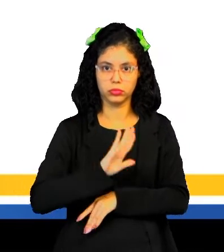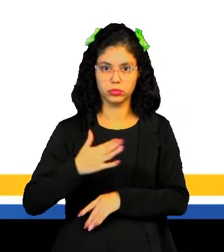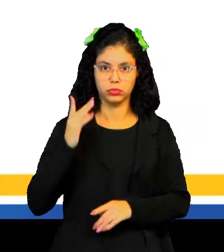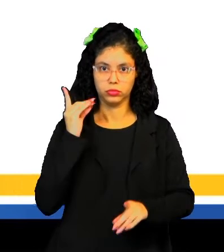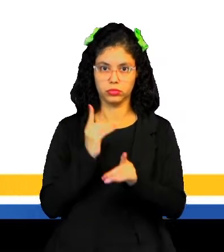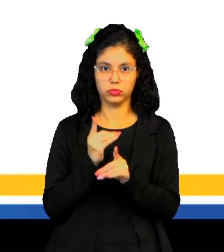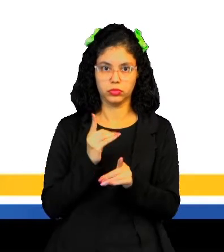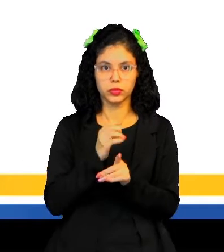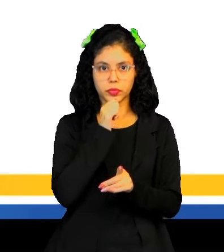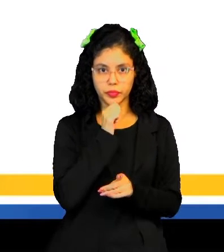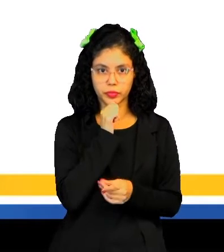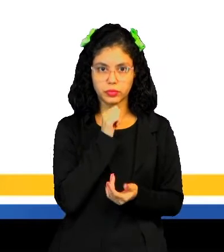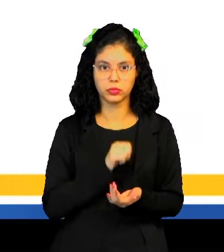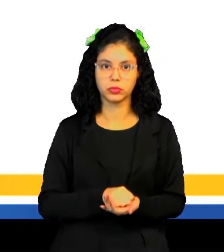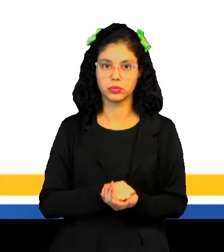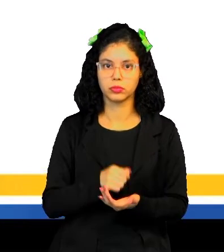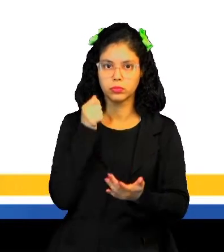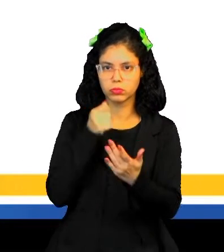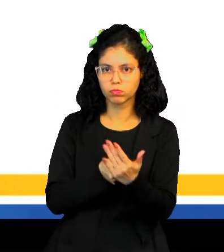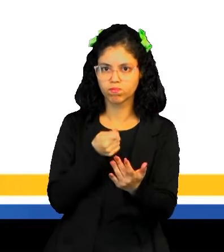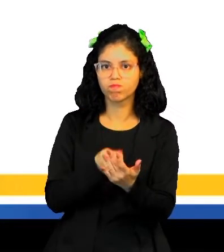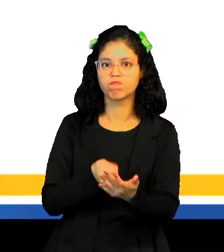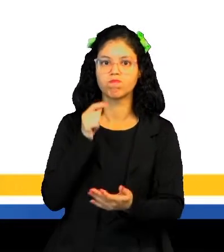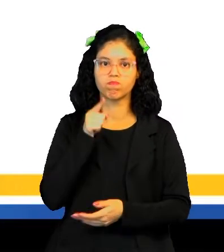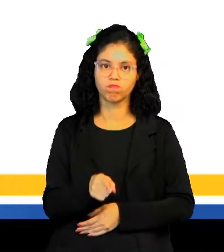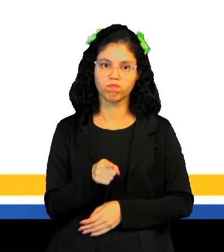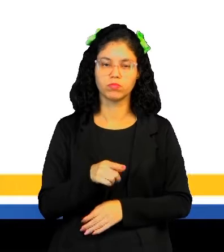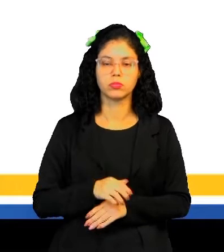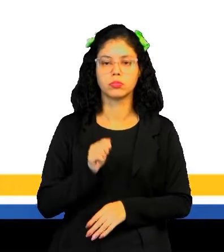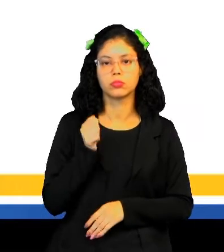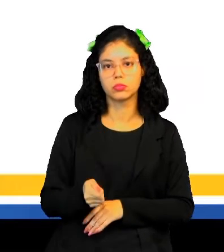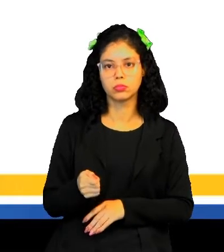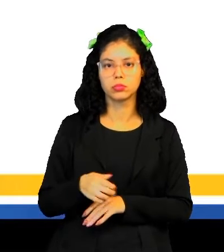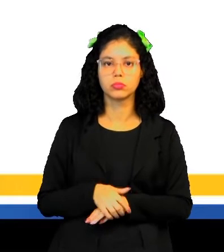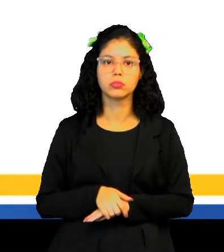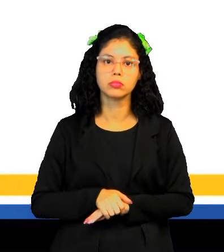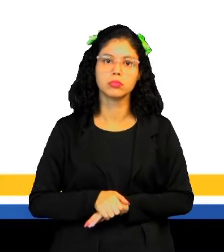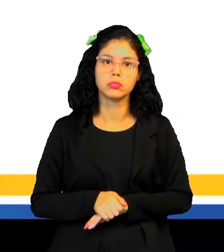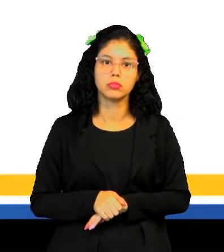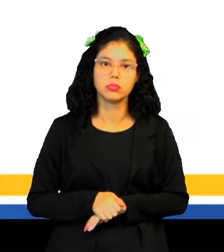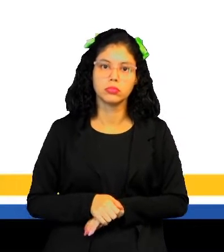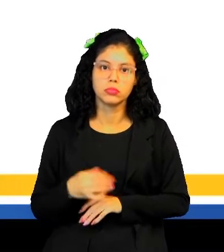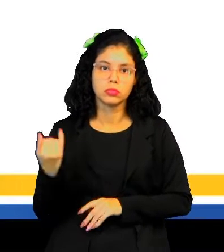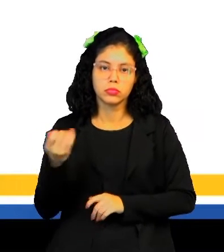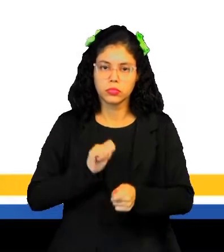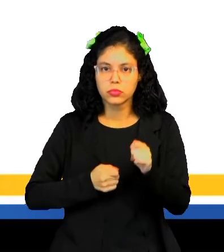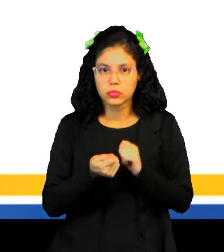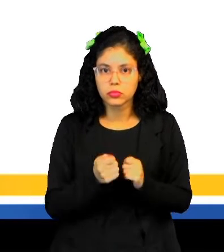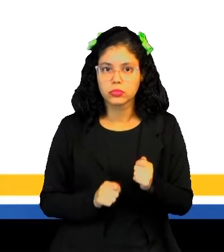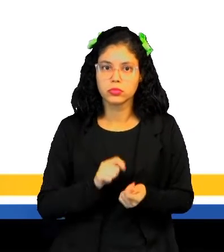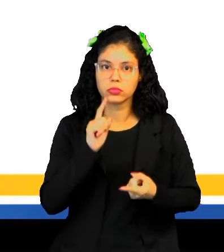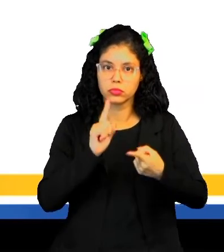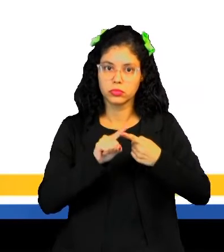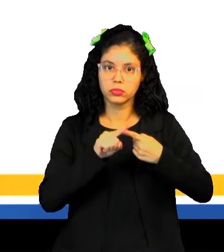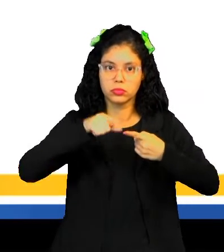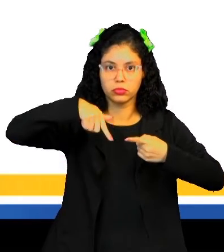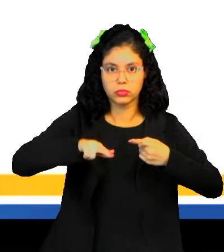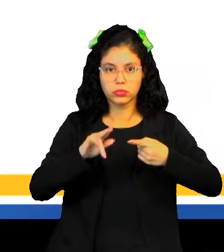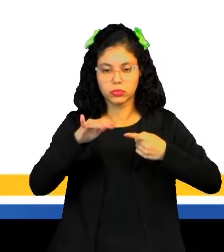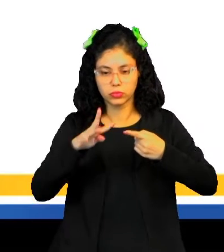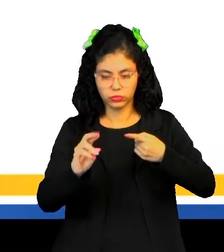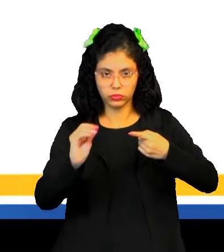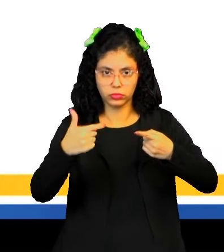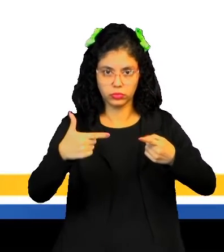descobertos, eram penalizados duramente. Os principais mecanismos de controle foram o quinto,